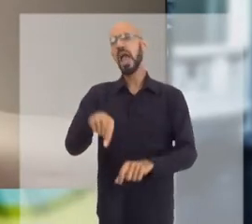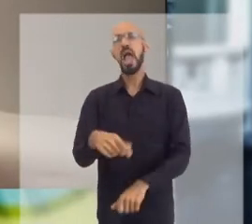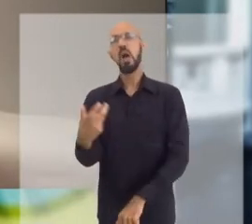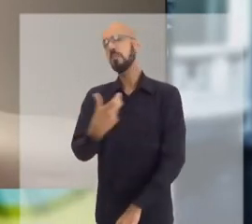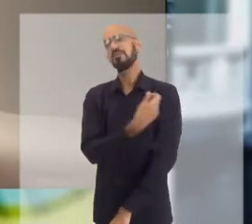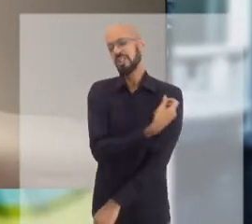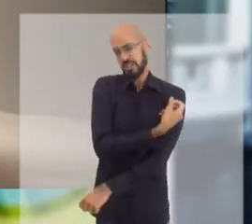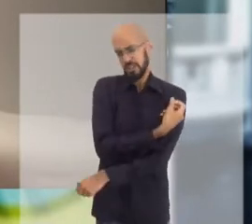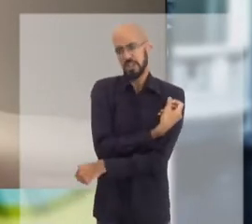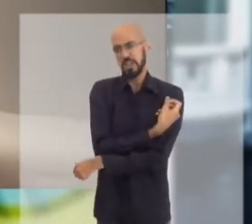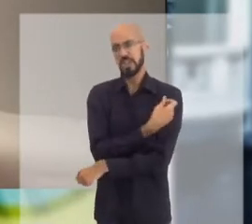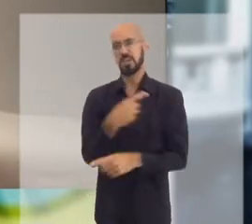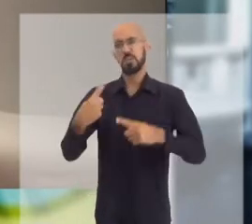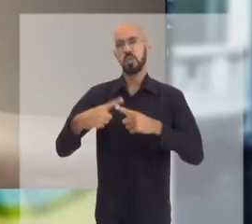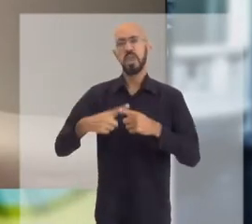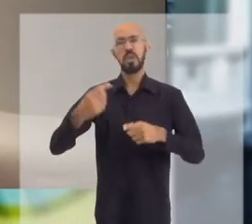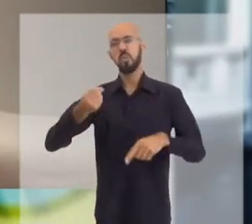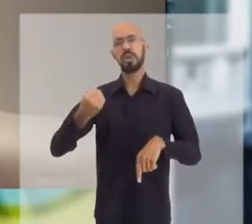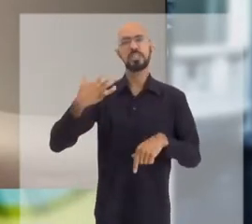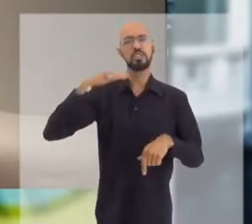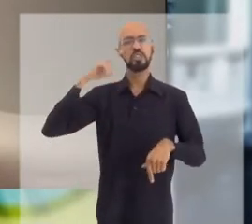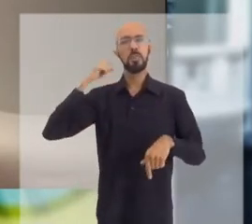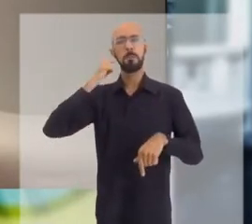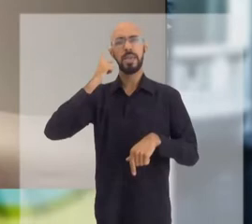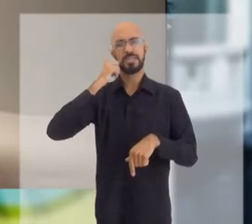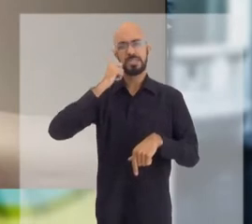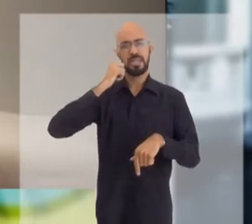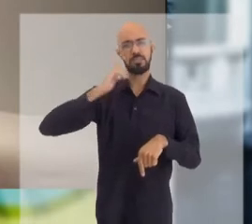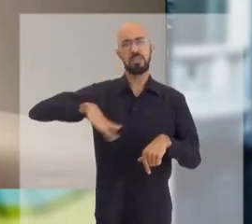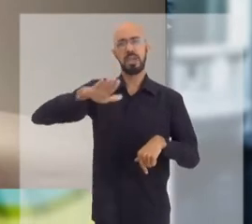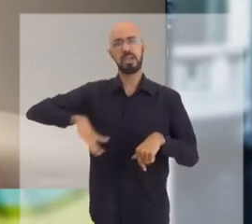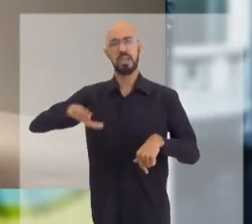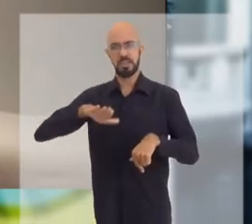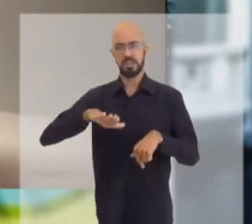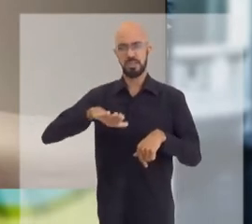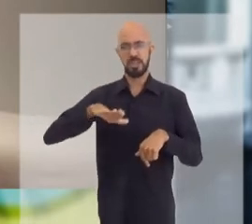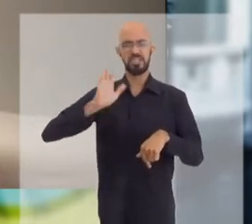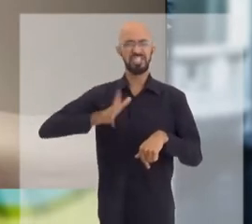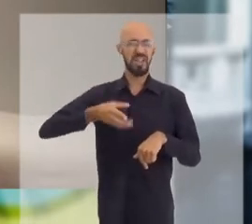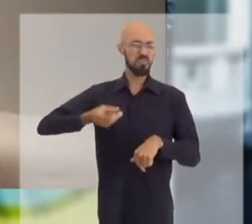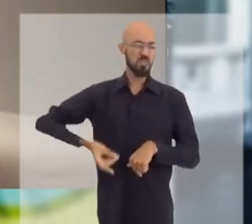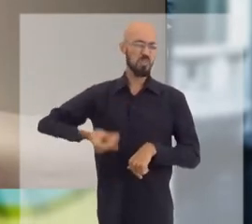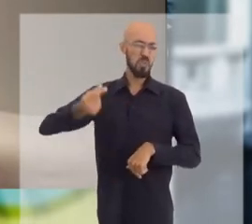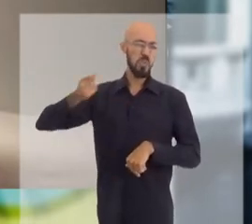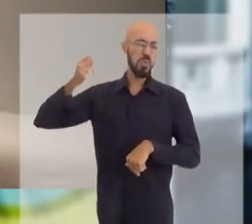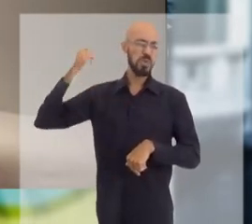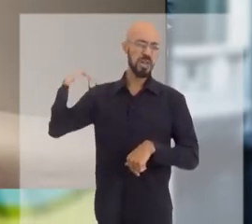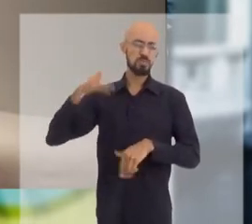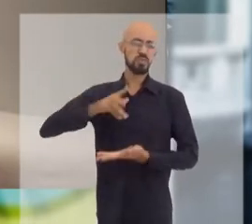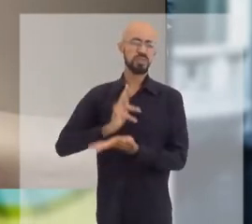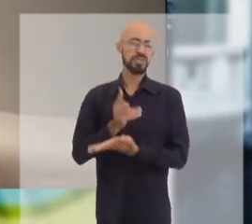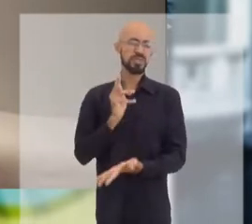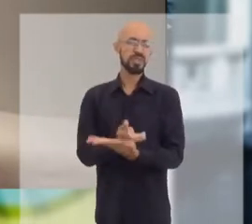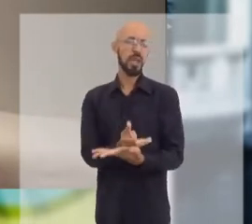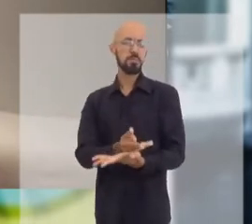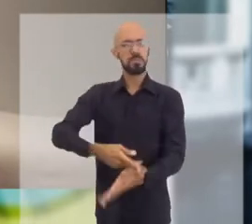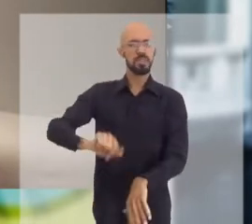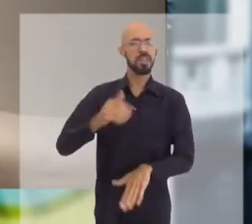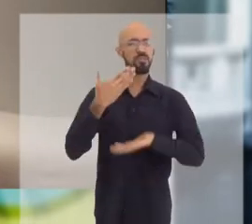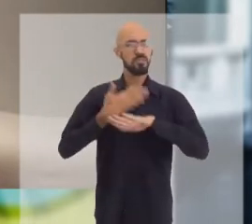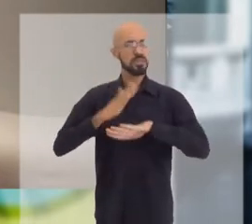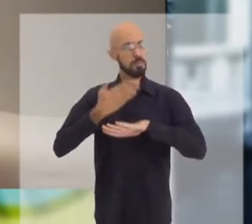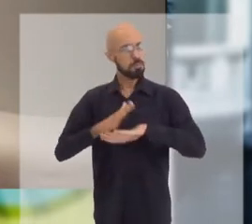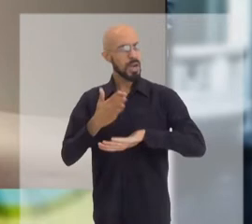em criança, né, a gente, todas as pessoas, né, historicamente, que têm filhos, sempre pensaram, sempre houve